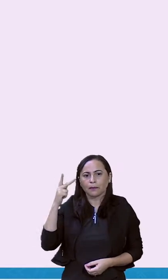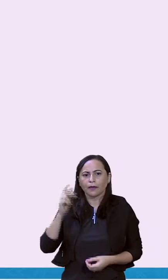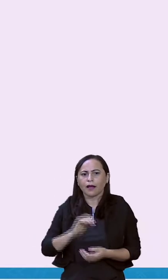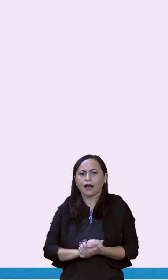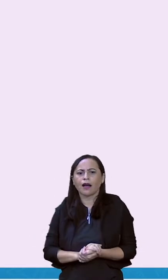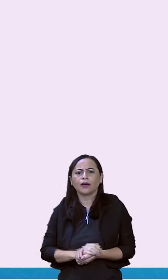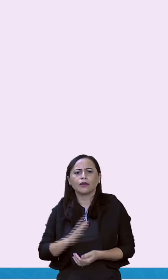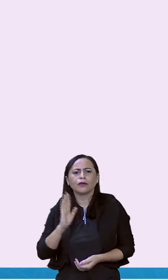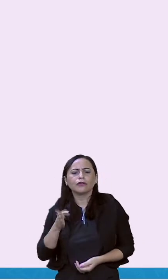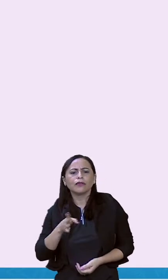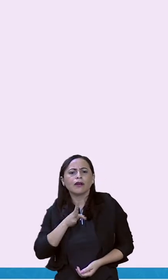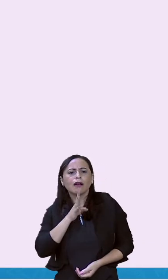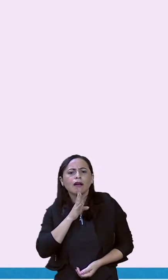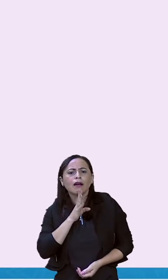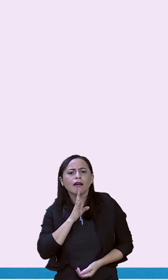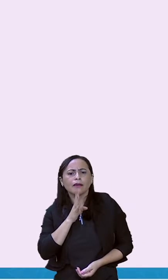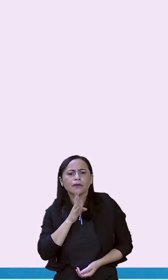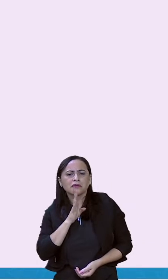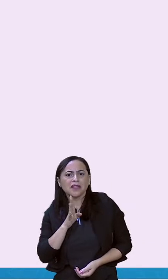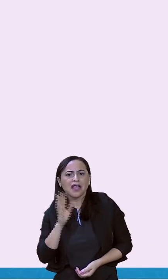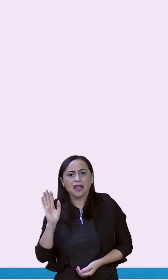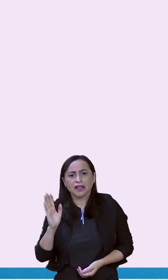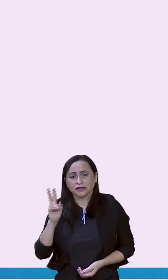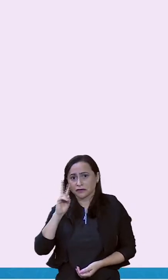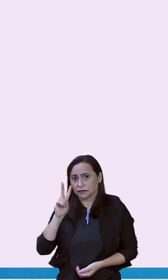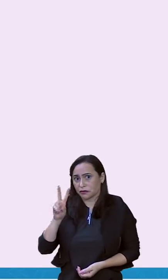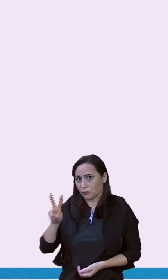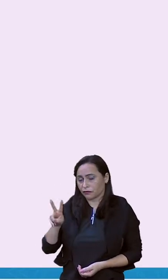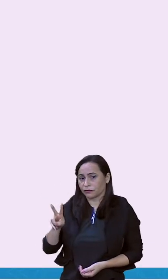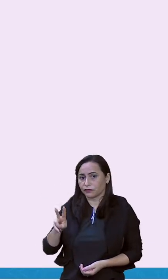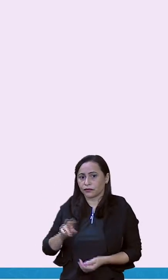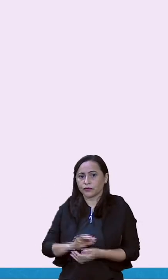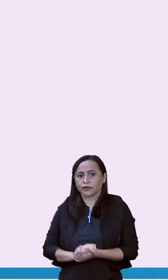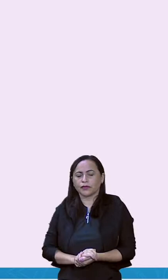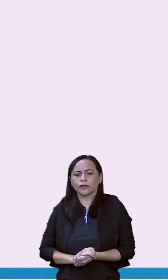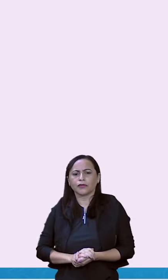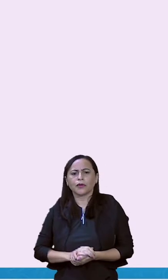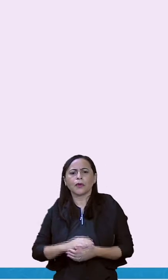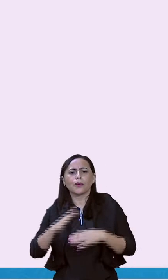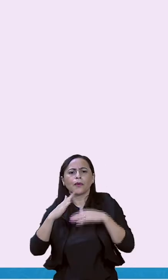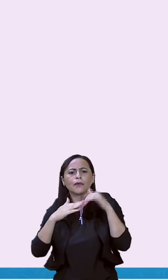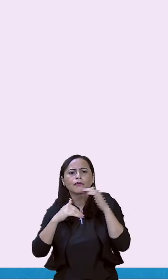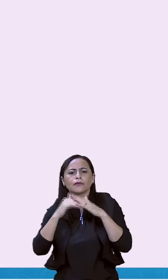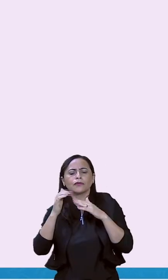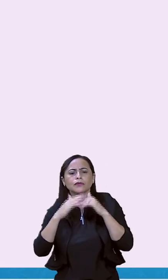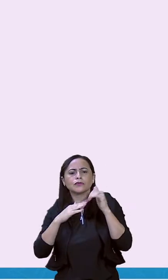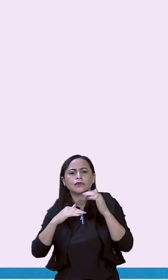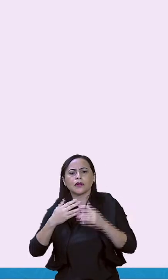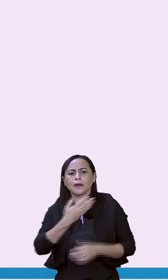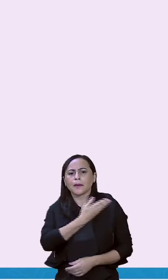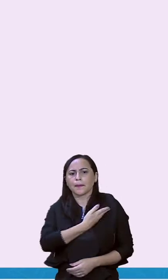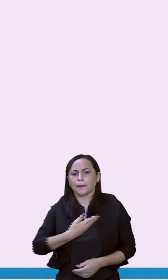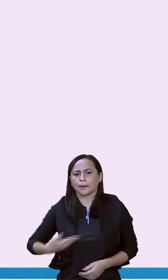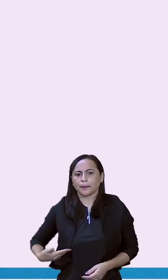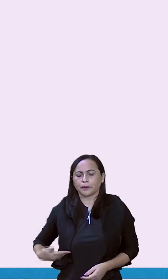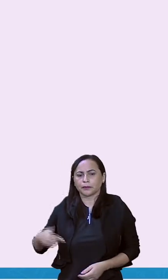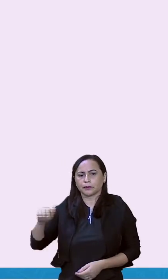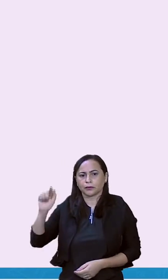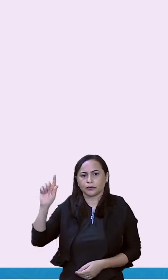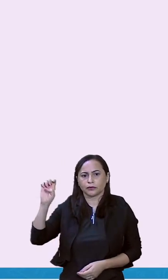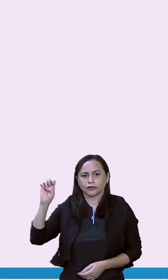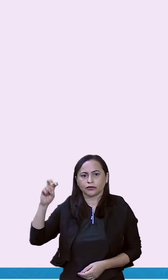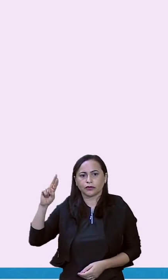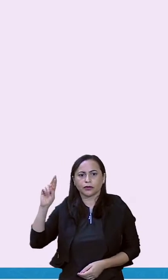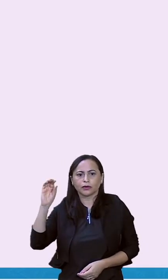anos, passeando com seu beija-flor de estimação, empoleirado em uma vara de madeira.